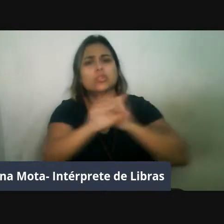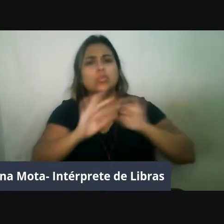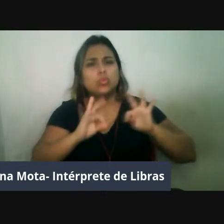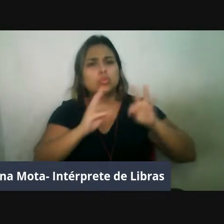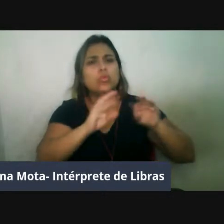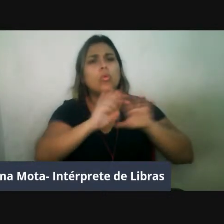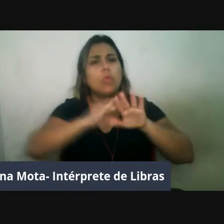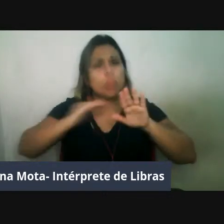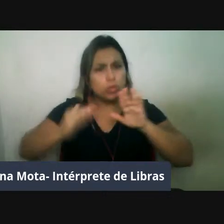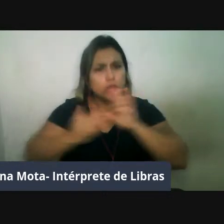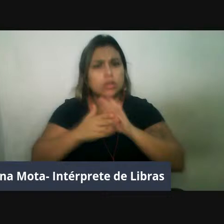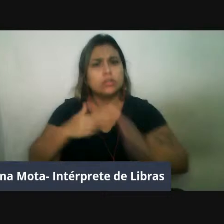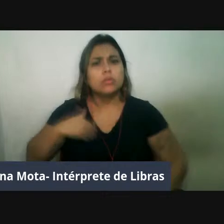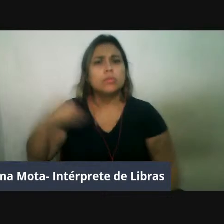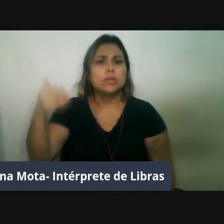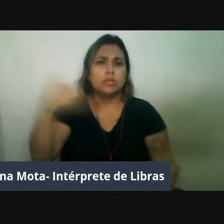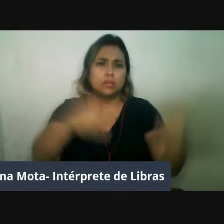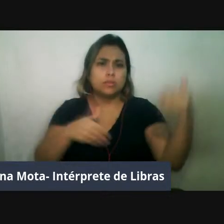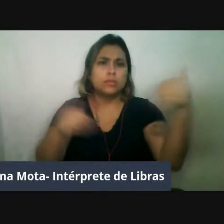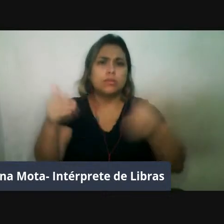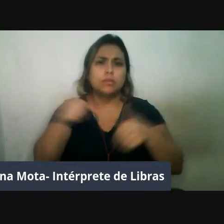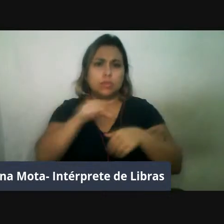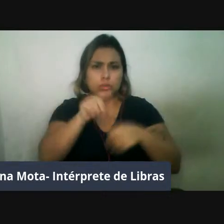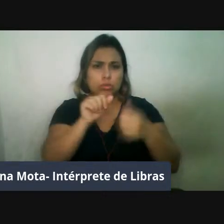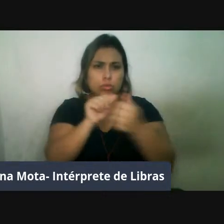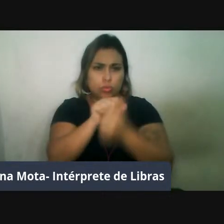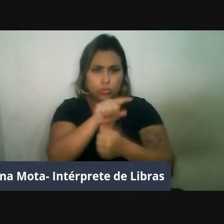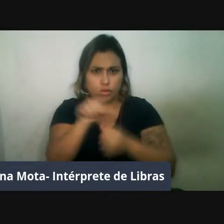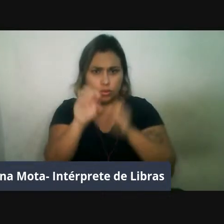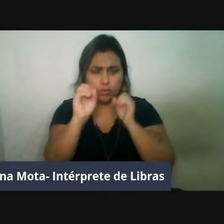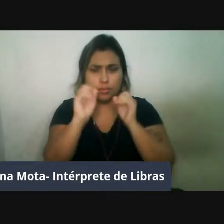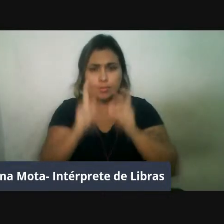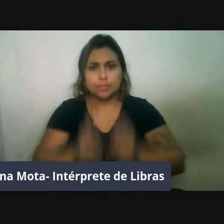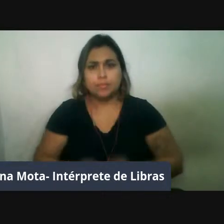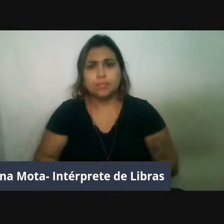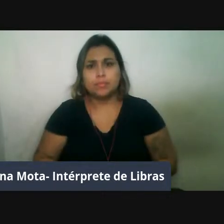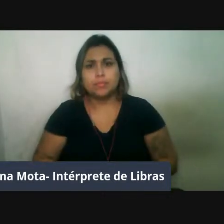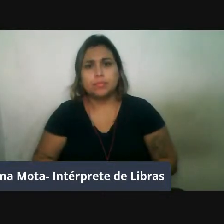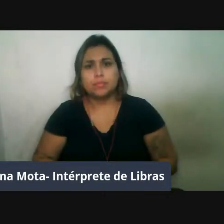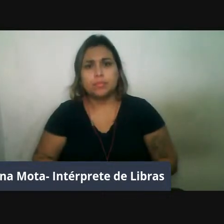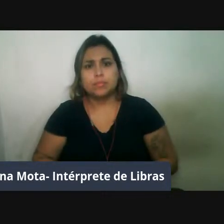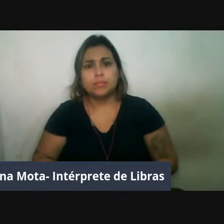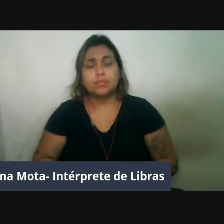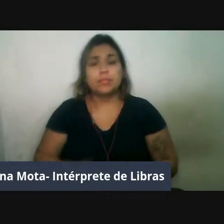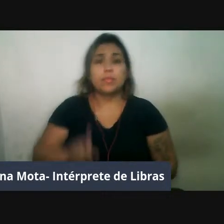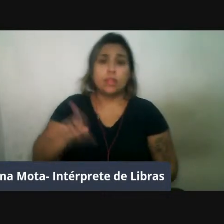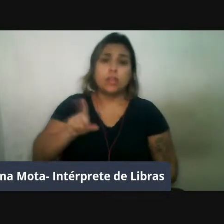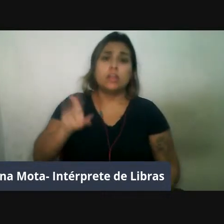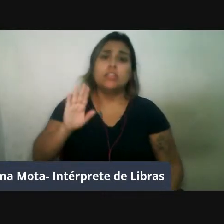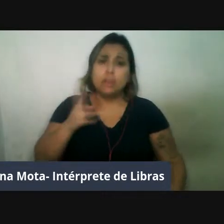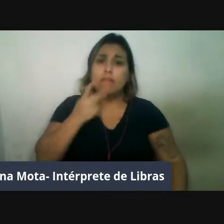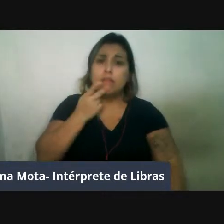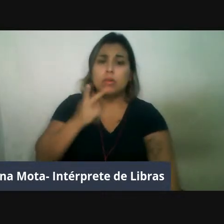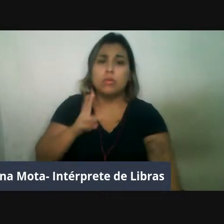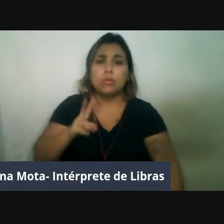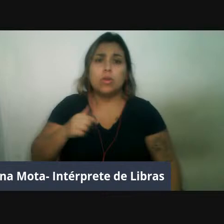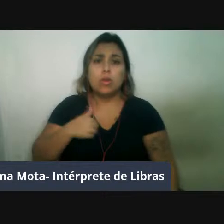de estar aqui com vocês. Então, como o Leison já falou, eu vou falar sobre